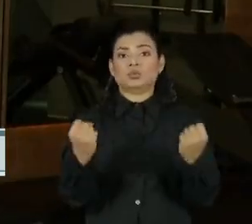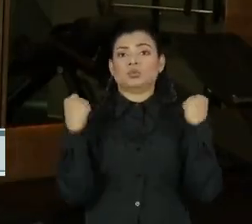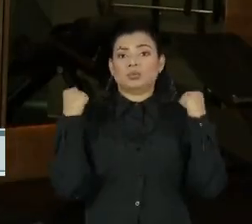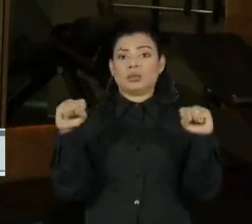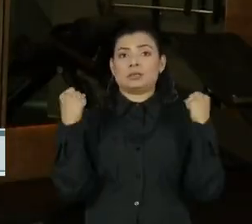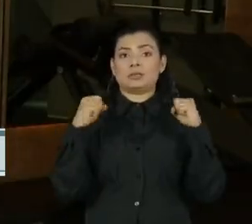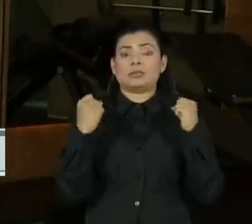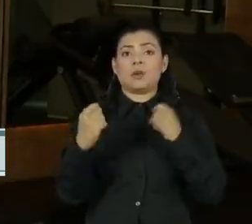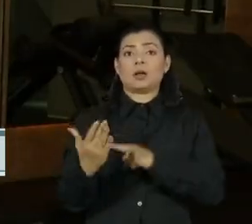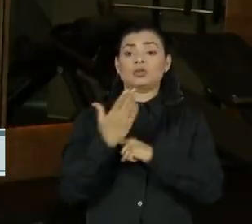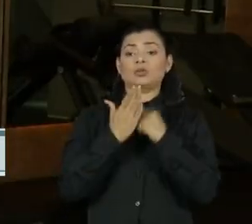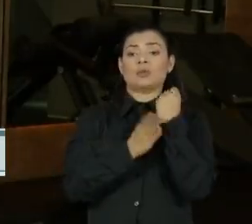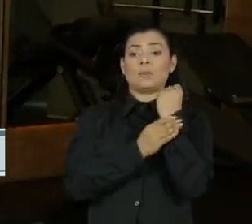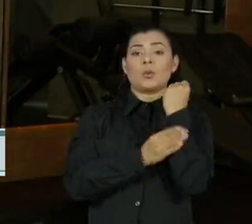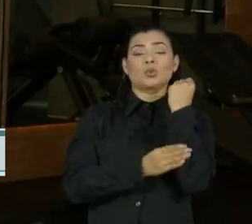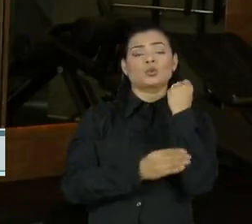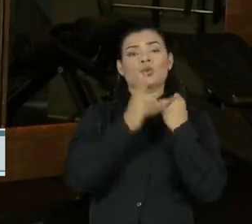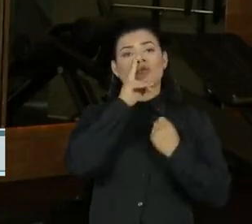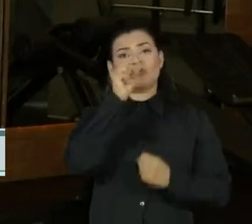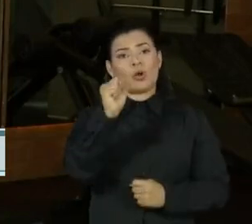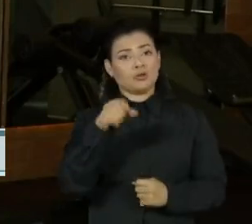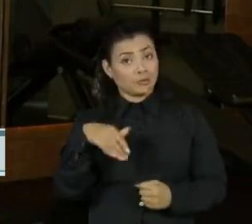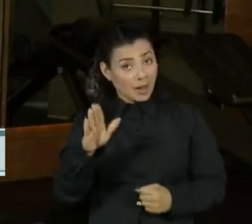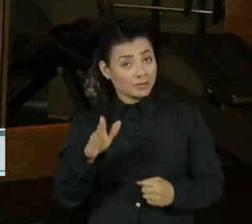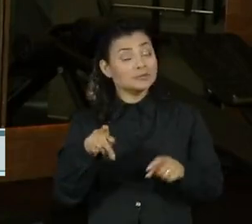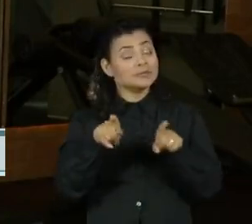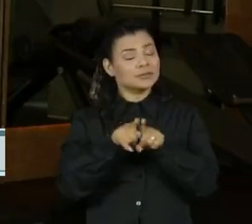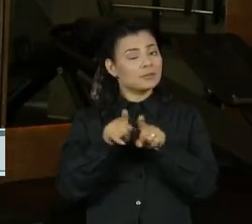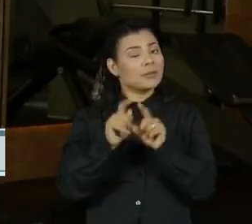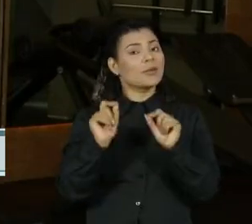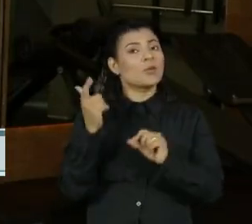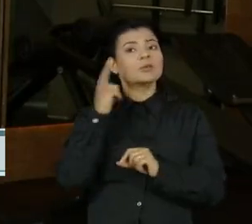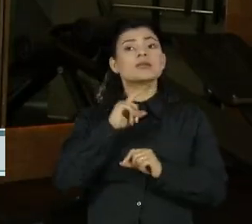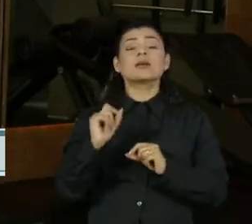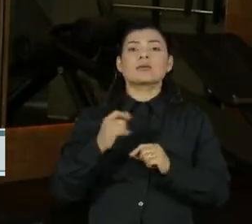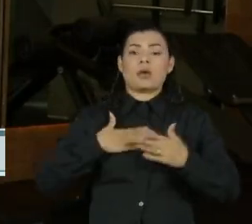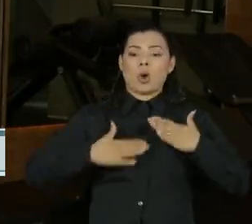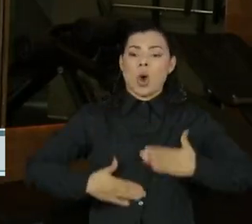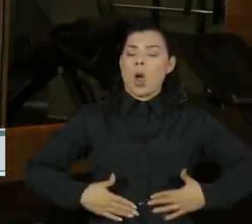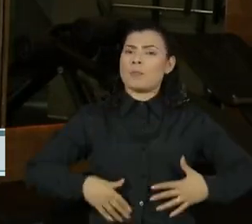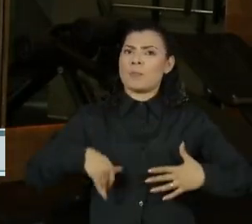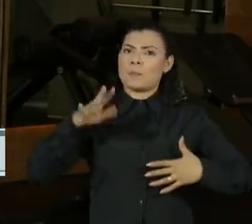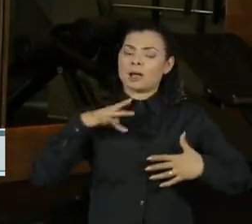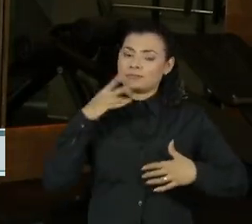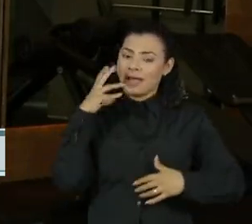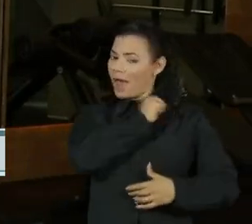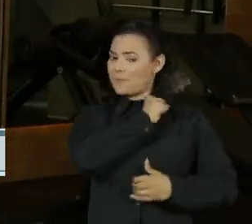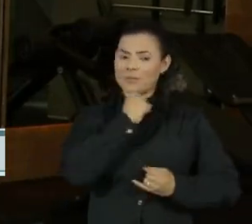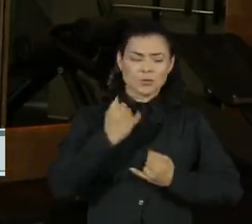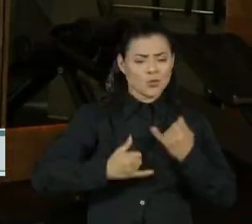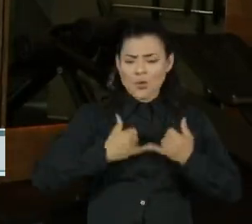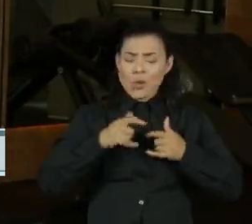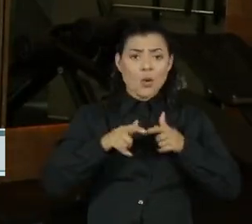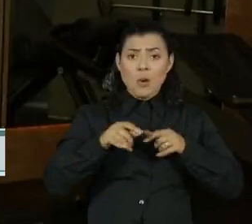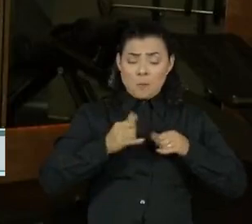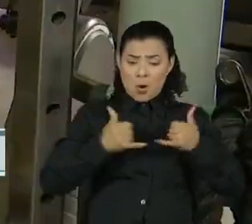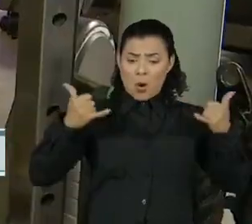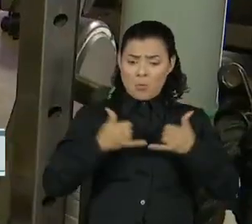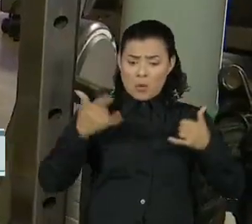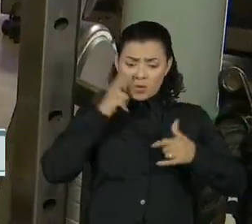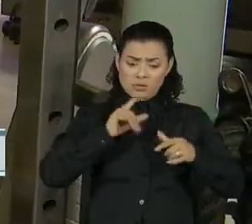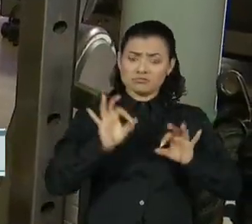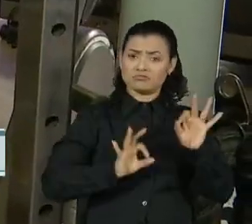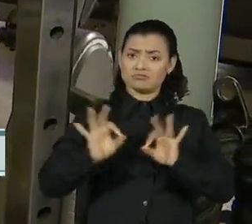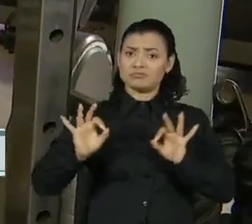estimula o fortalecimento dos músculos. O ganho de massa magra aumenta o metabolismo e permite que o corpo continue gastando